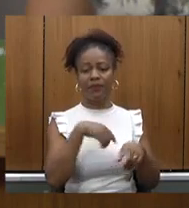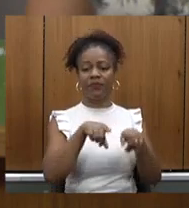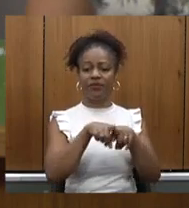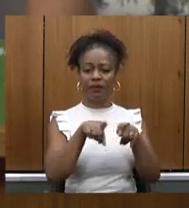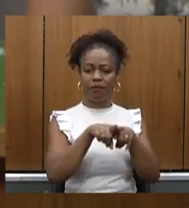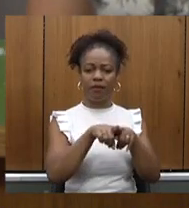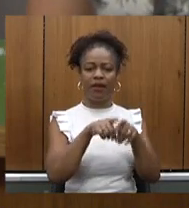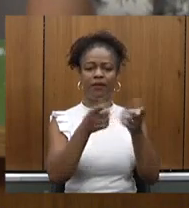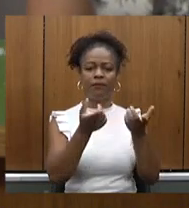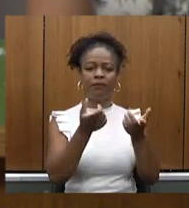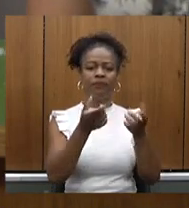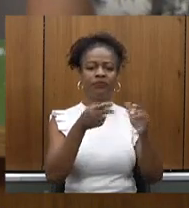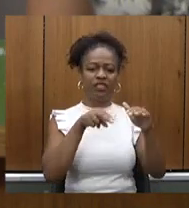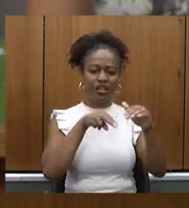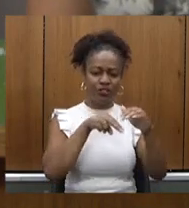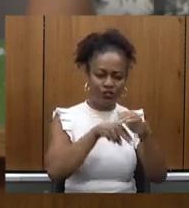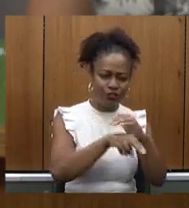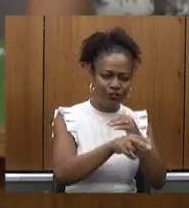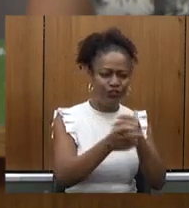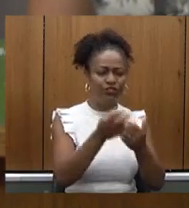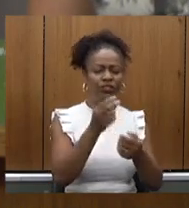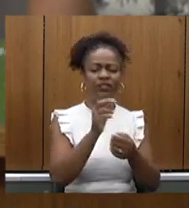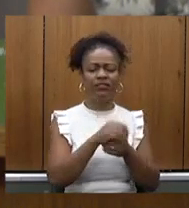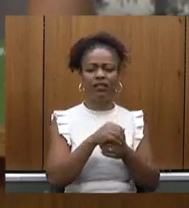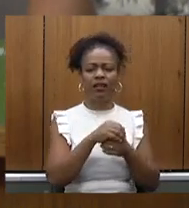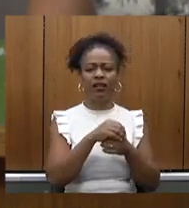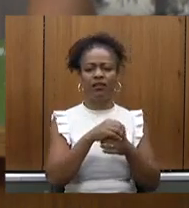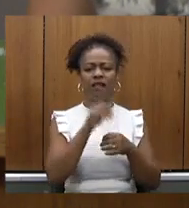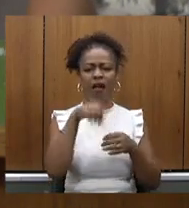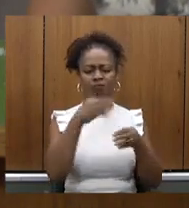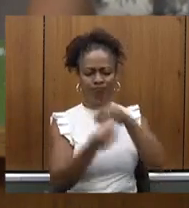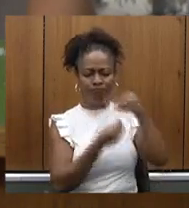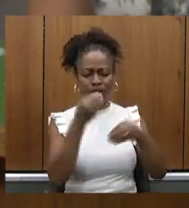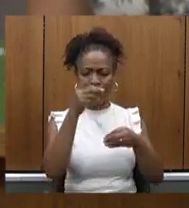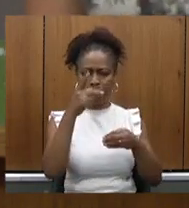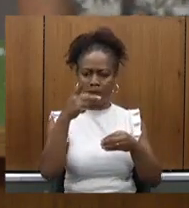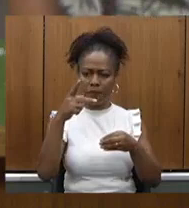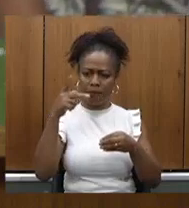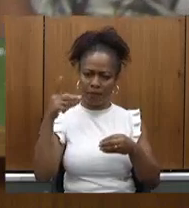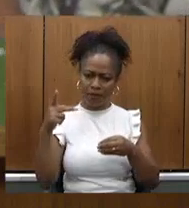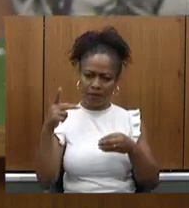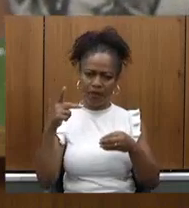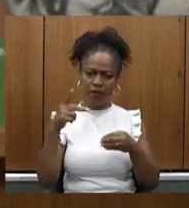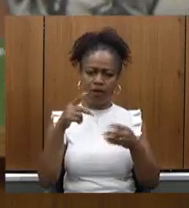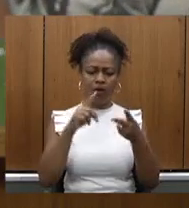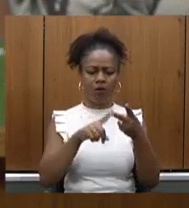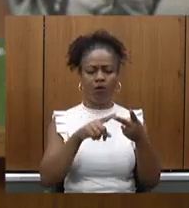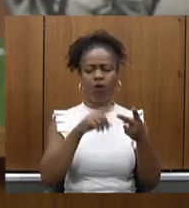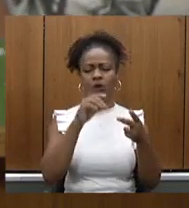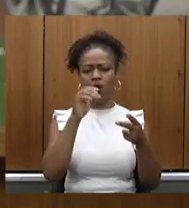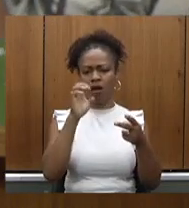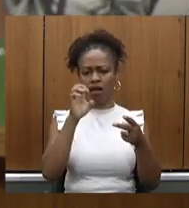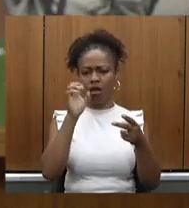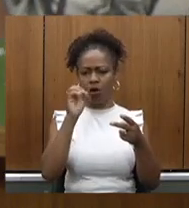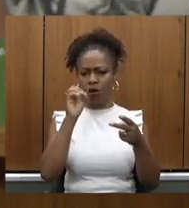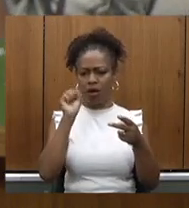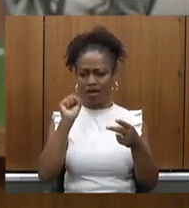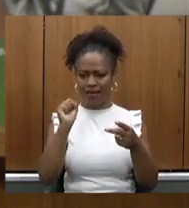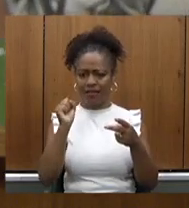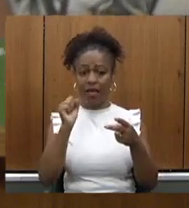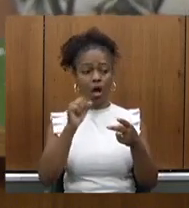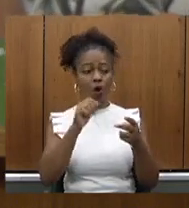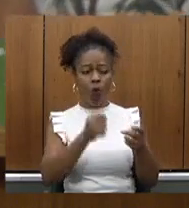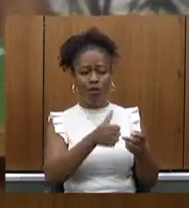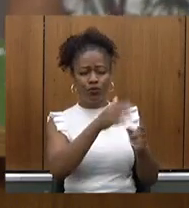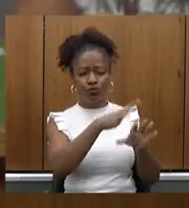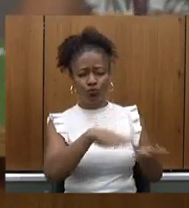radiologista é uma mistura de PPP com OES é um grande sucesso na Bahia na verdade os estados do Nordeste quase